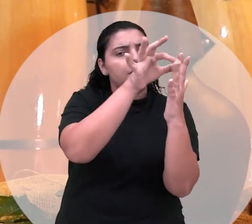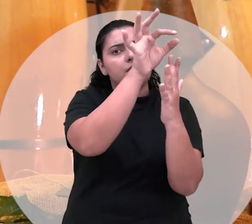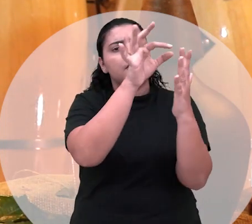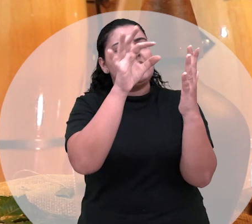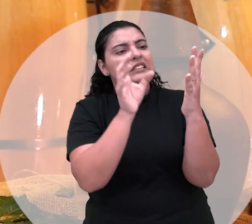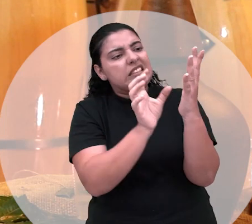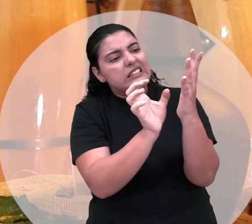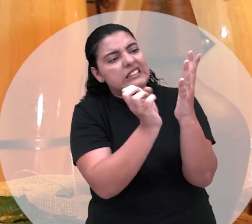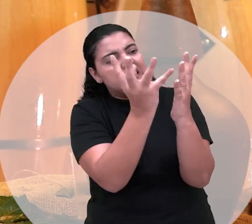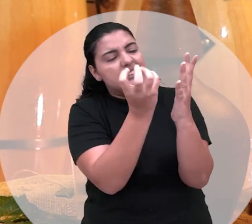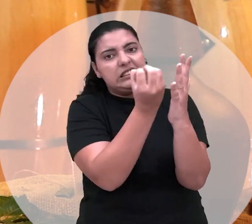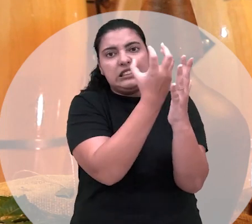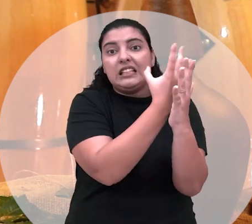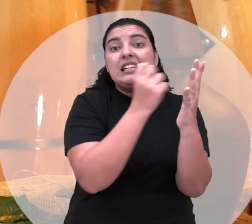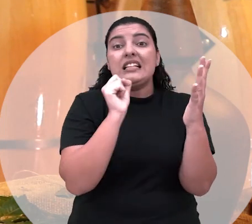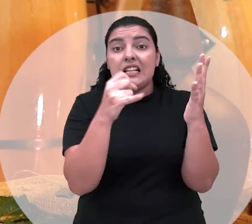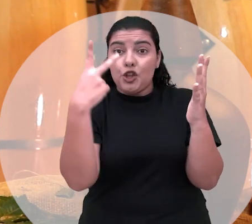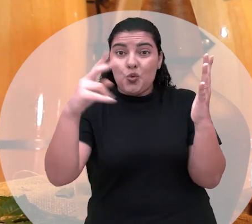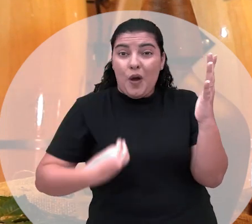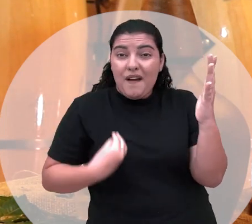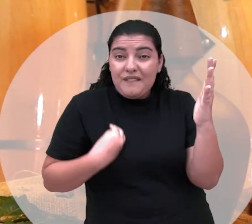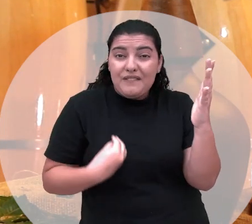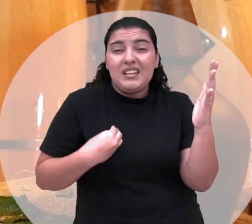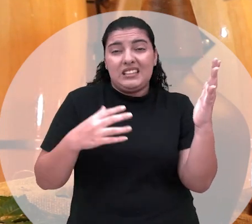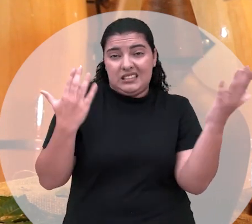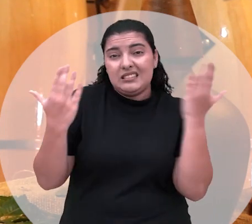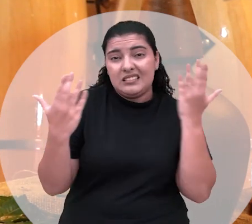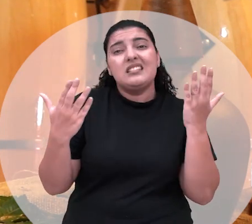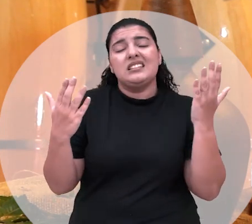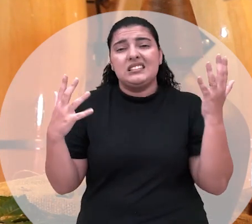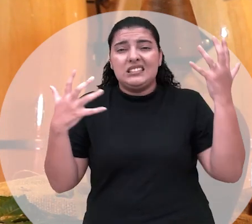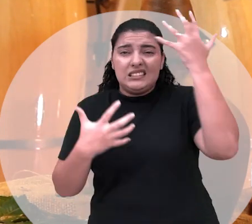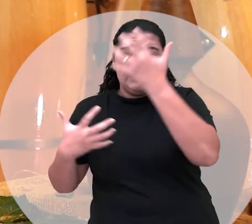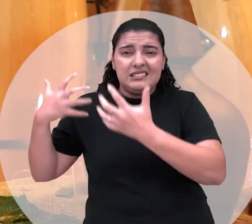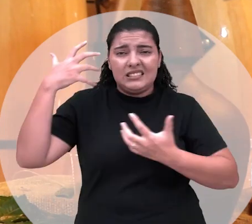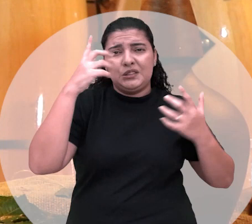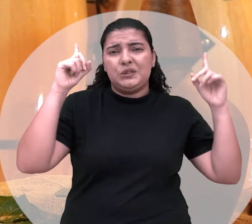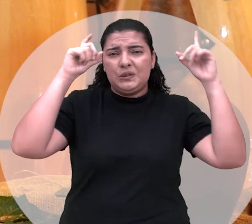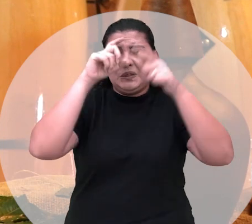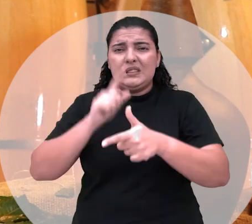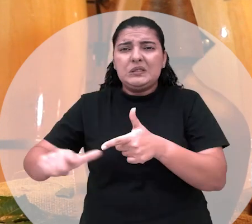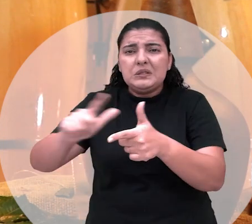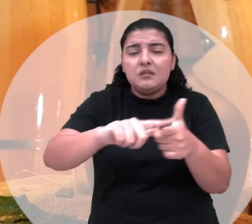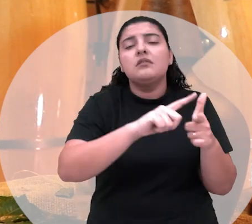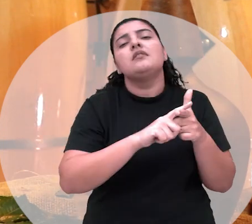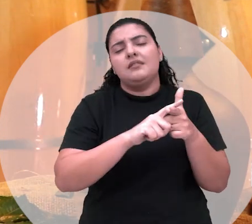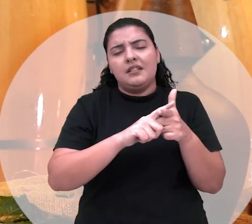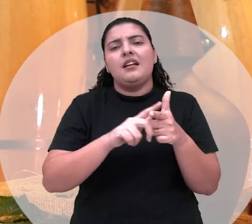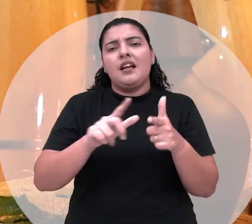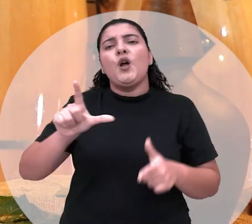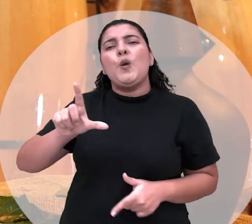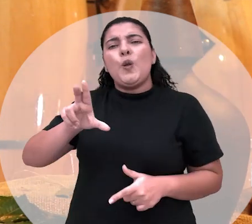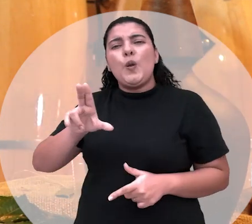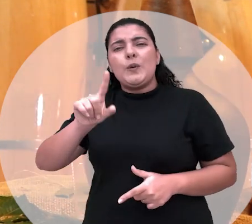espinho se a tua vida tá embaraçada a luz